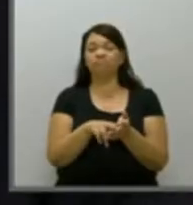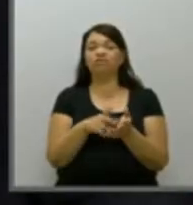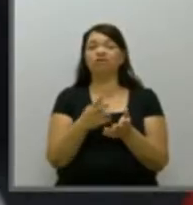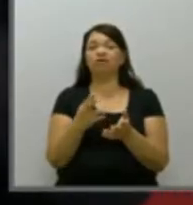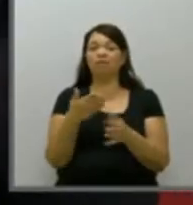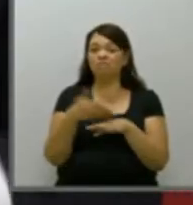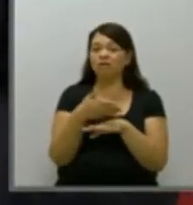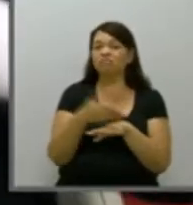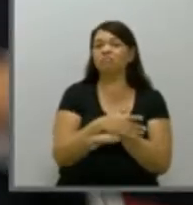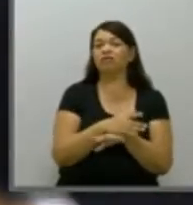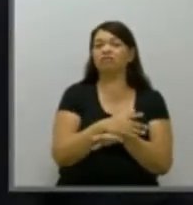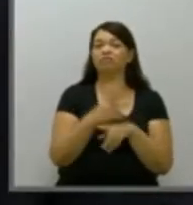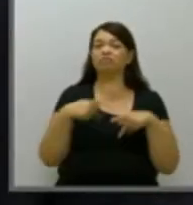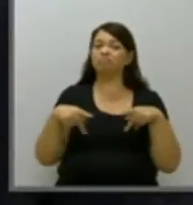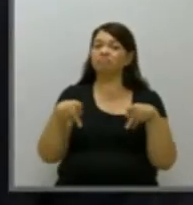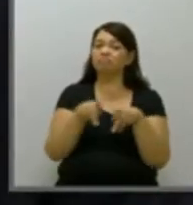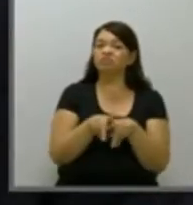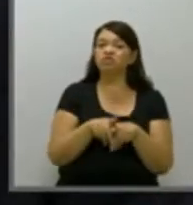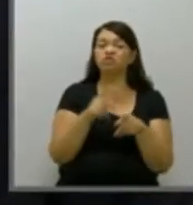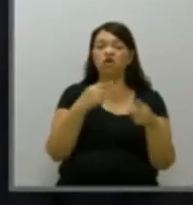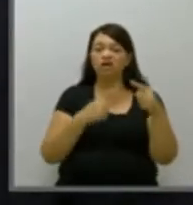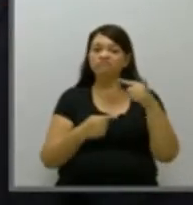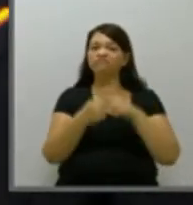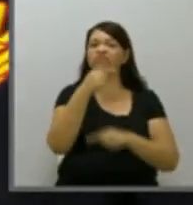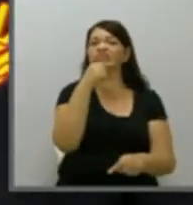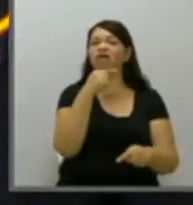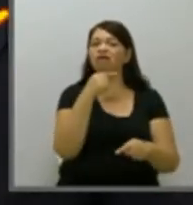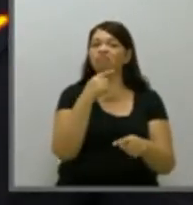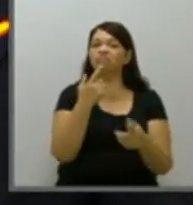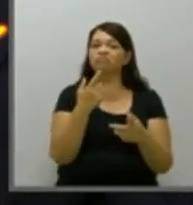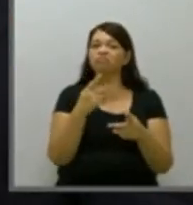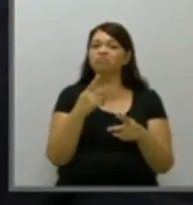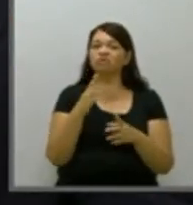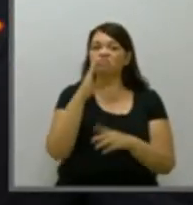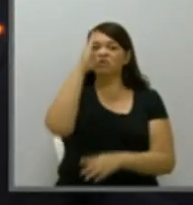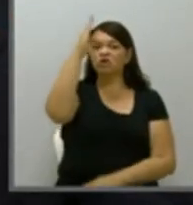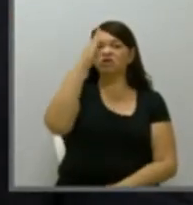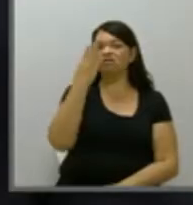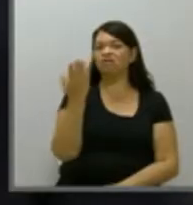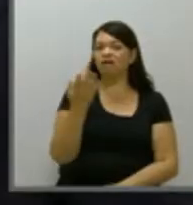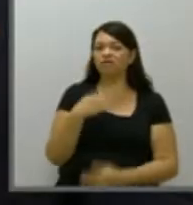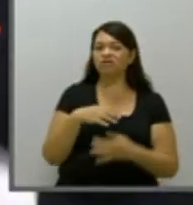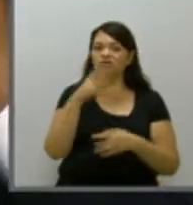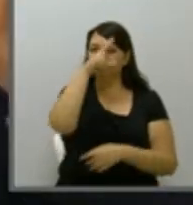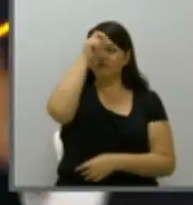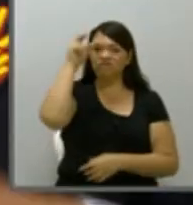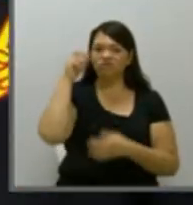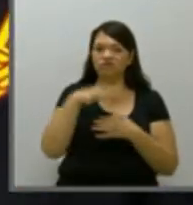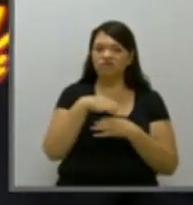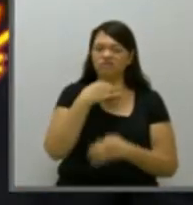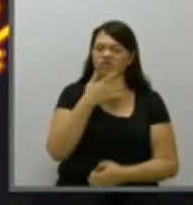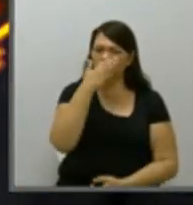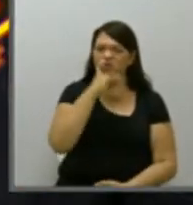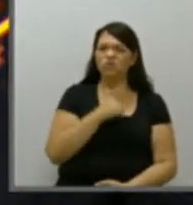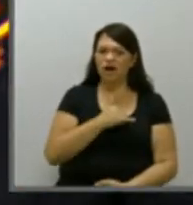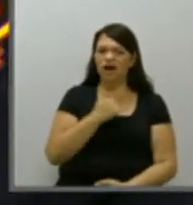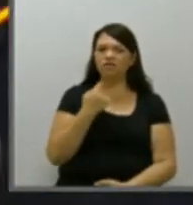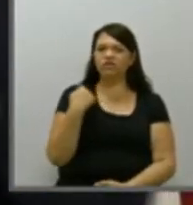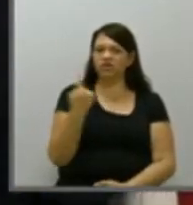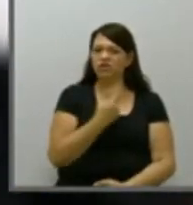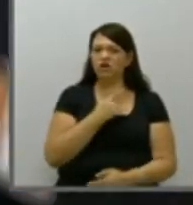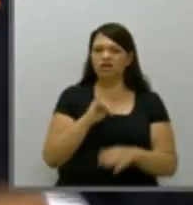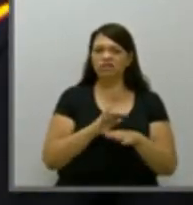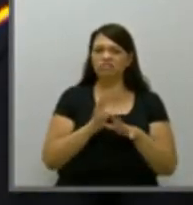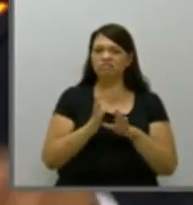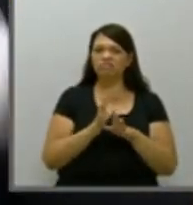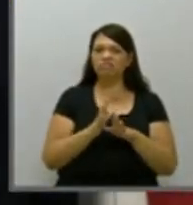popular, nós invertemos prioridades na prefeitura de Gravataí. Agora, tu acha mesmo que nós estamos numa ilha de socialismo, numa